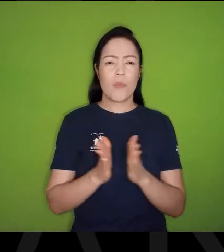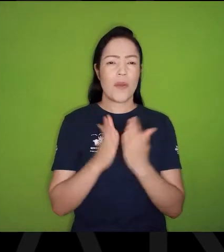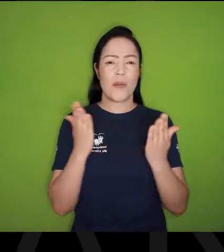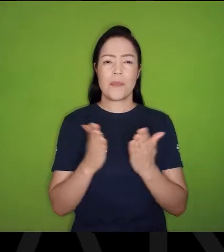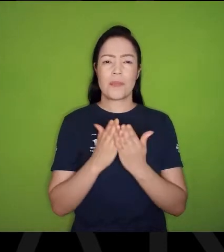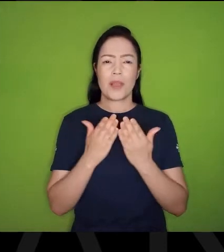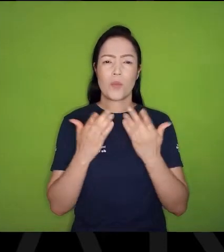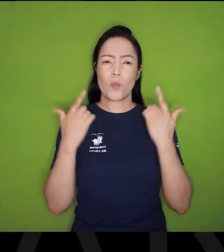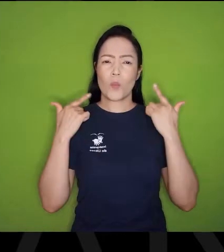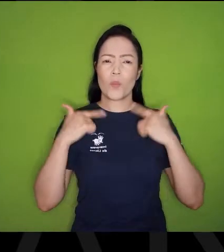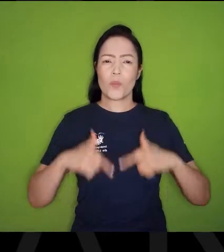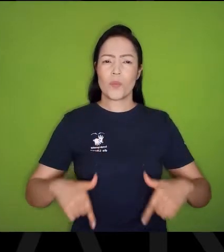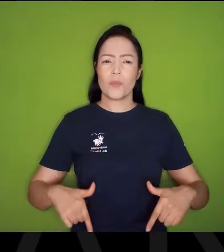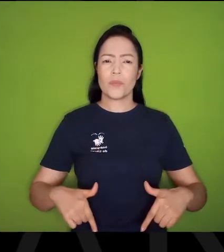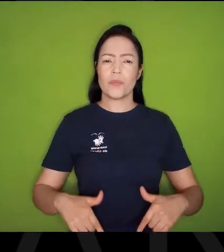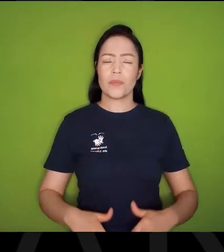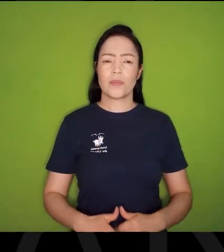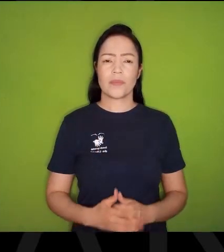me vi nu.